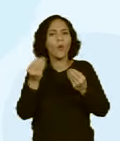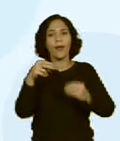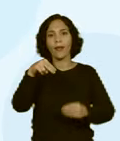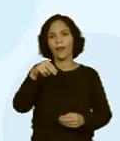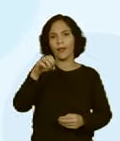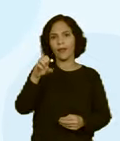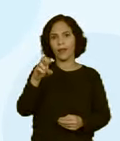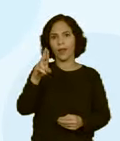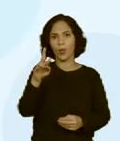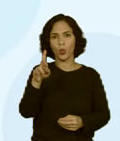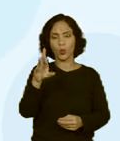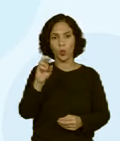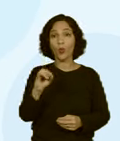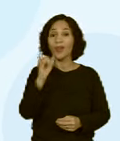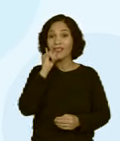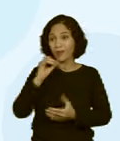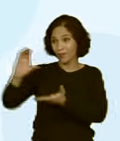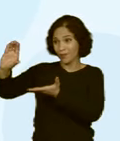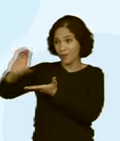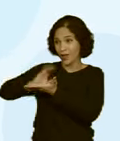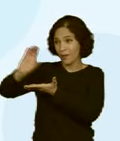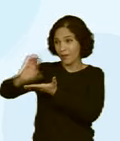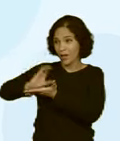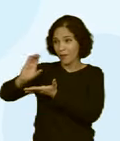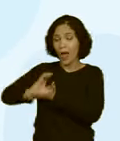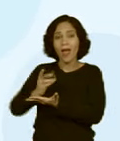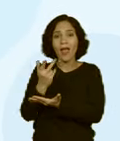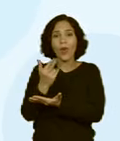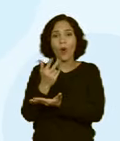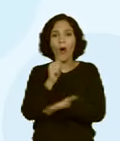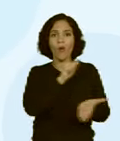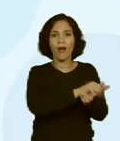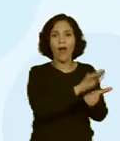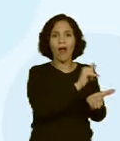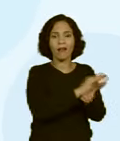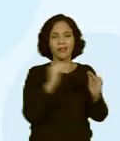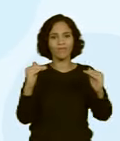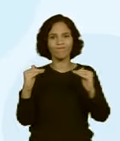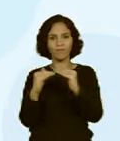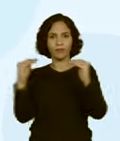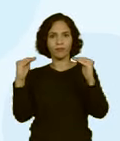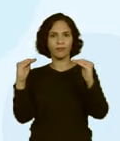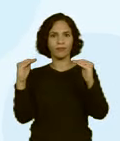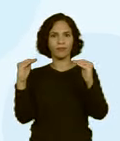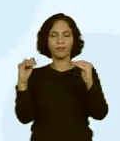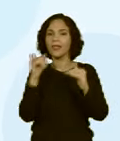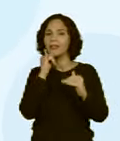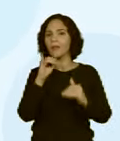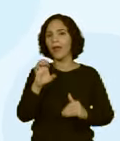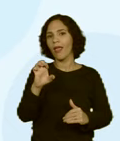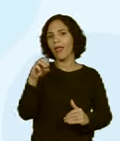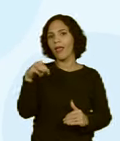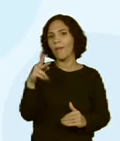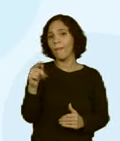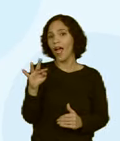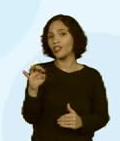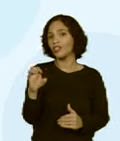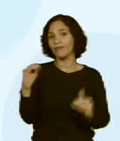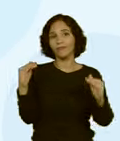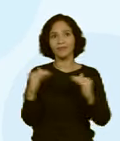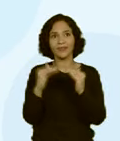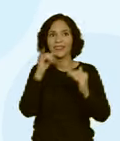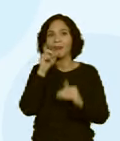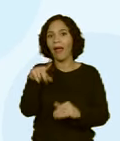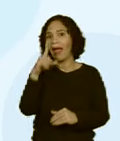entradas de dinheiro são iguais às saídas. Nesse caso, a família está no empate. A gente chama que está empatado. Aqui a